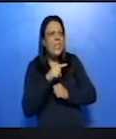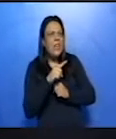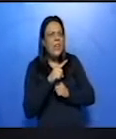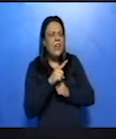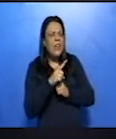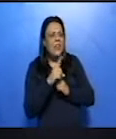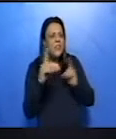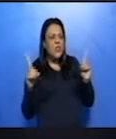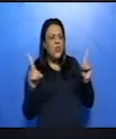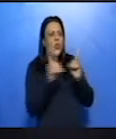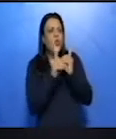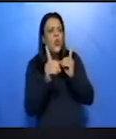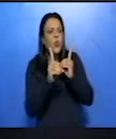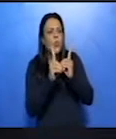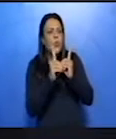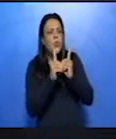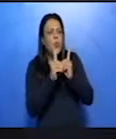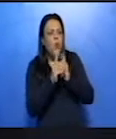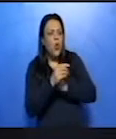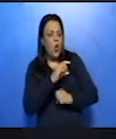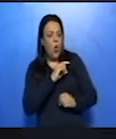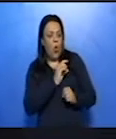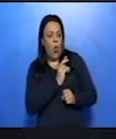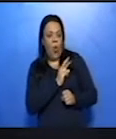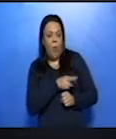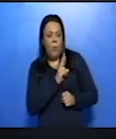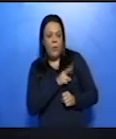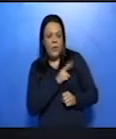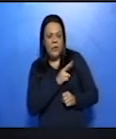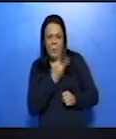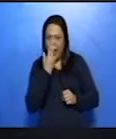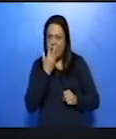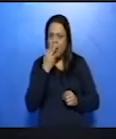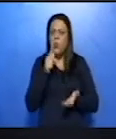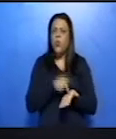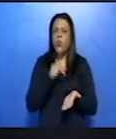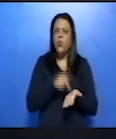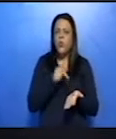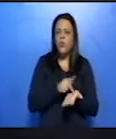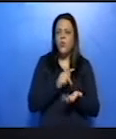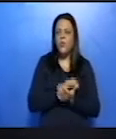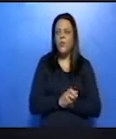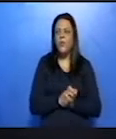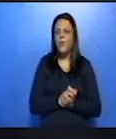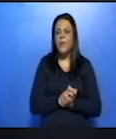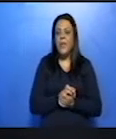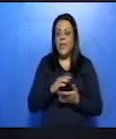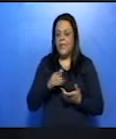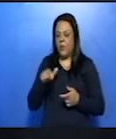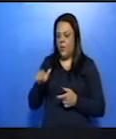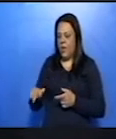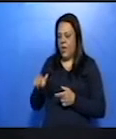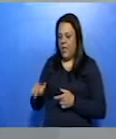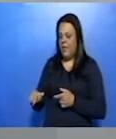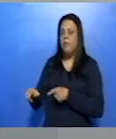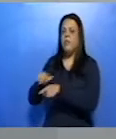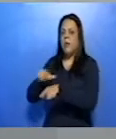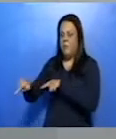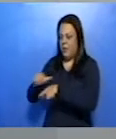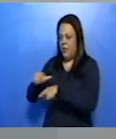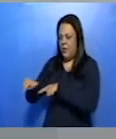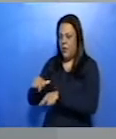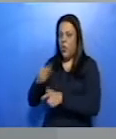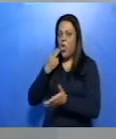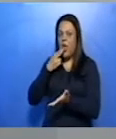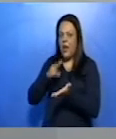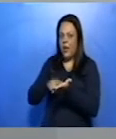verossímil, muito próximo da realidade. Olha só. Então, ele está no trabalho dele e recebe essas cartas.